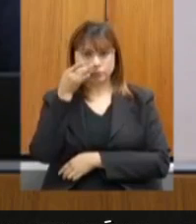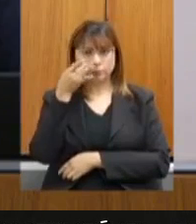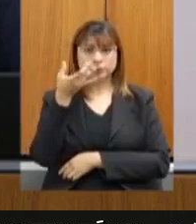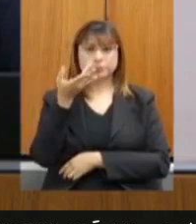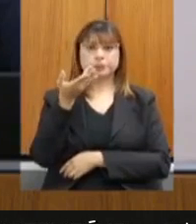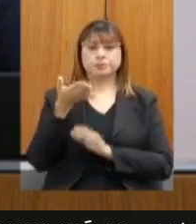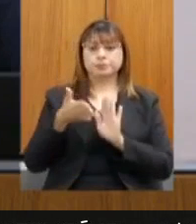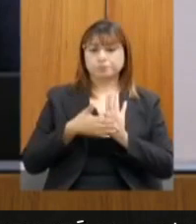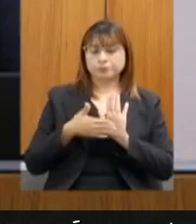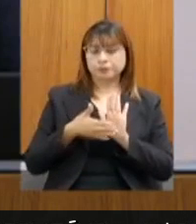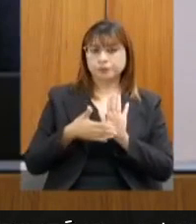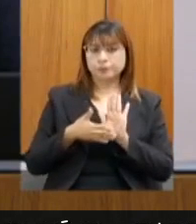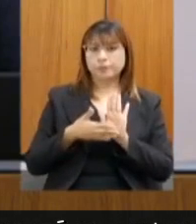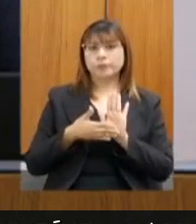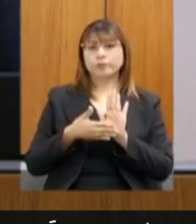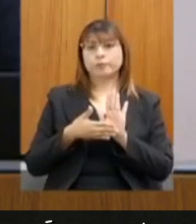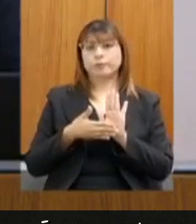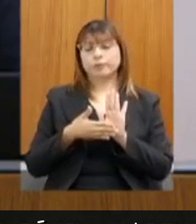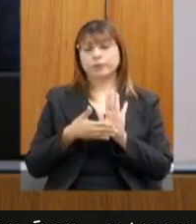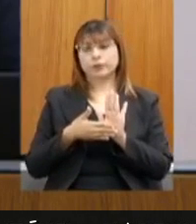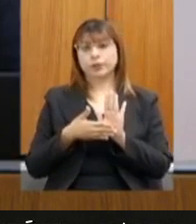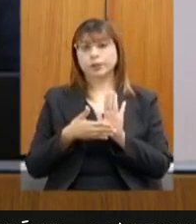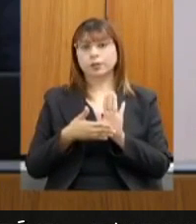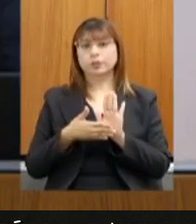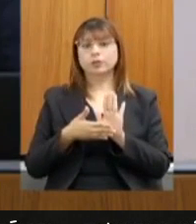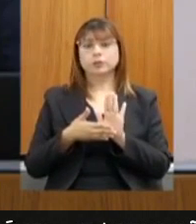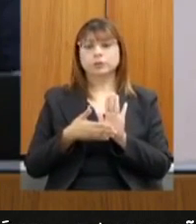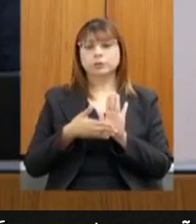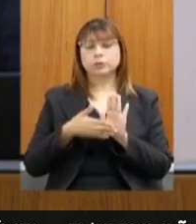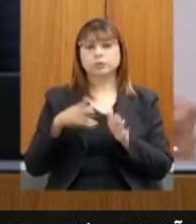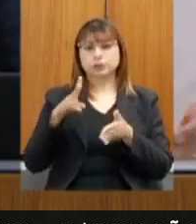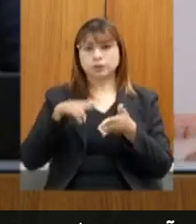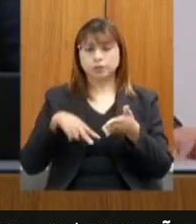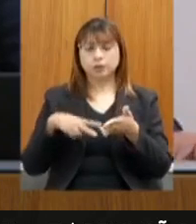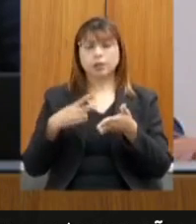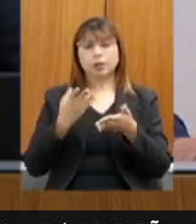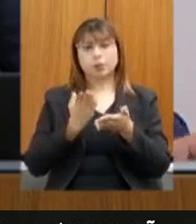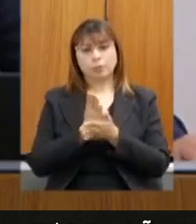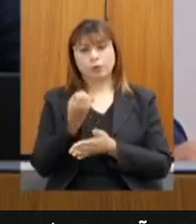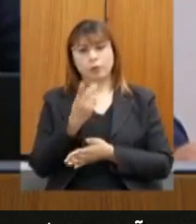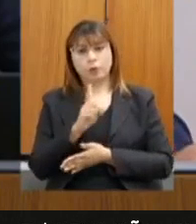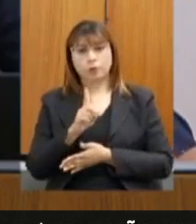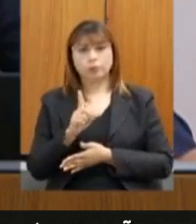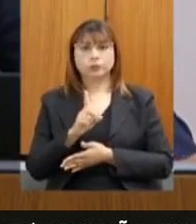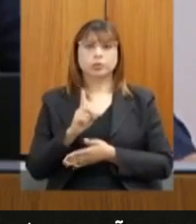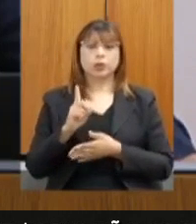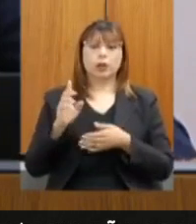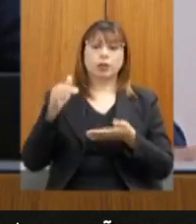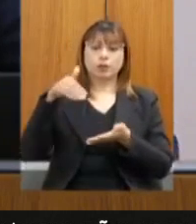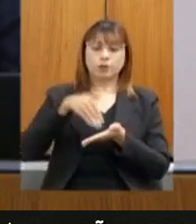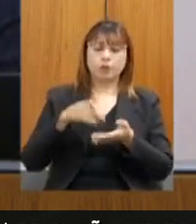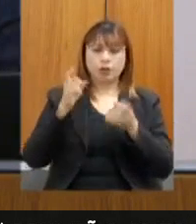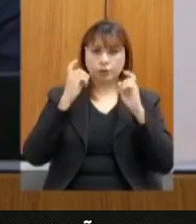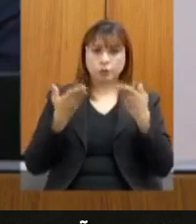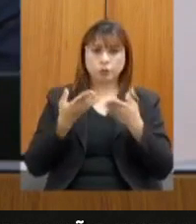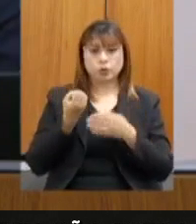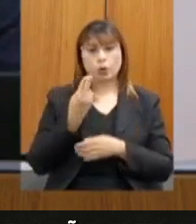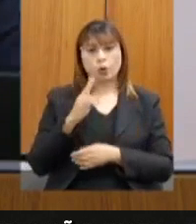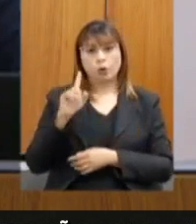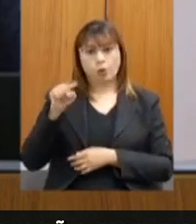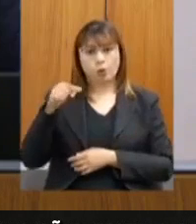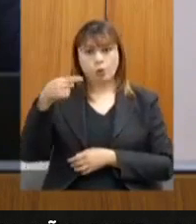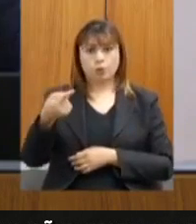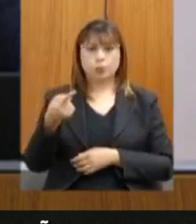serão deliberadas ao final dessa reunião ou na próxima reunião